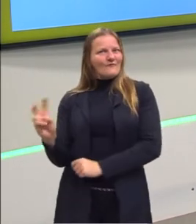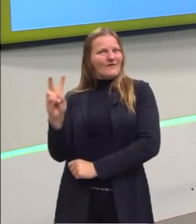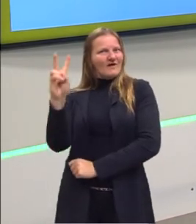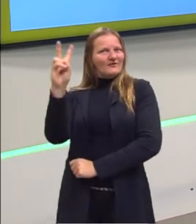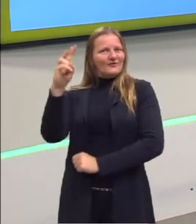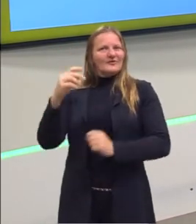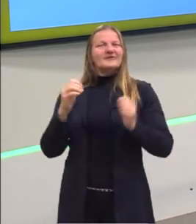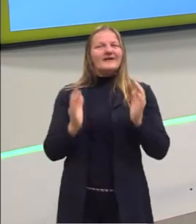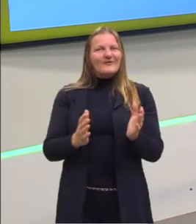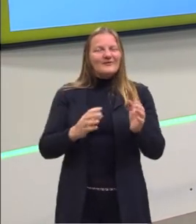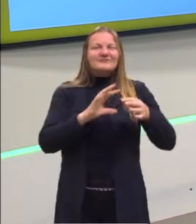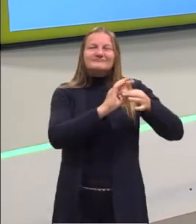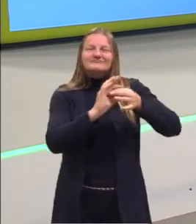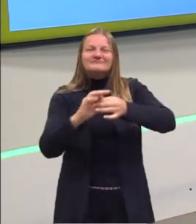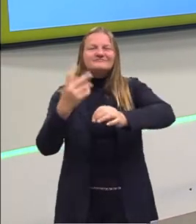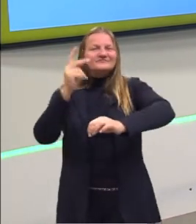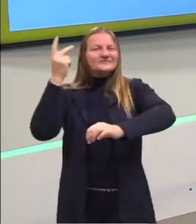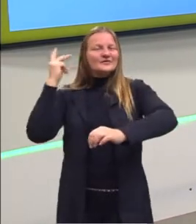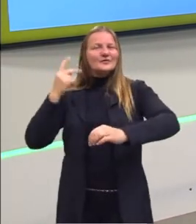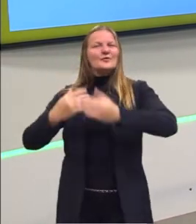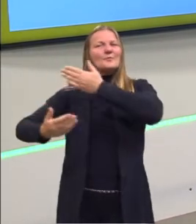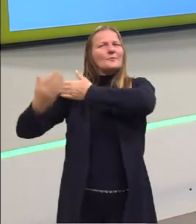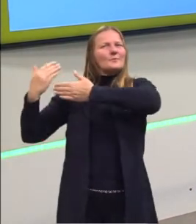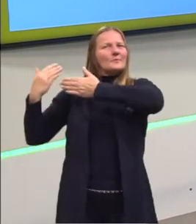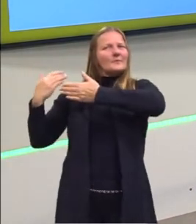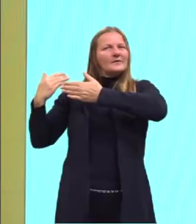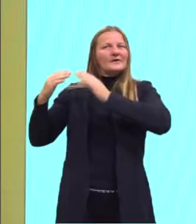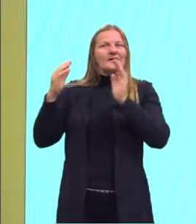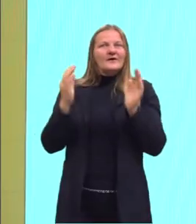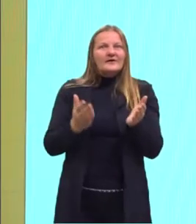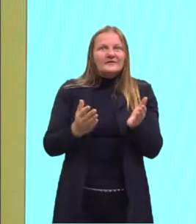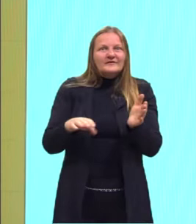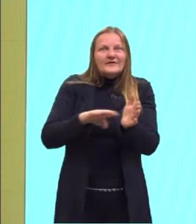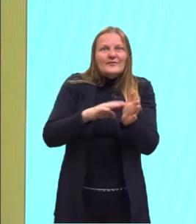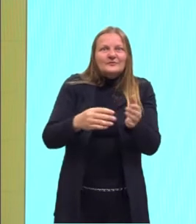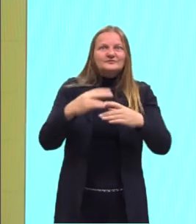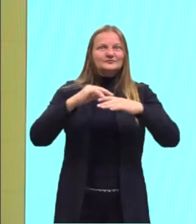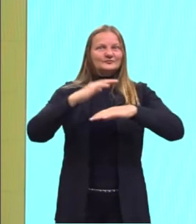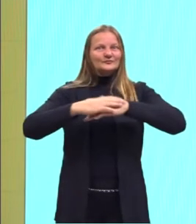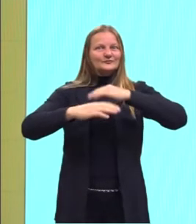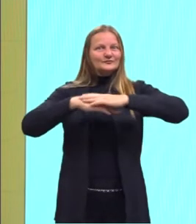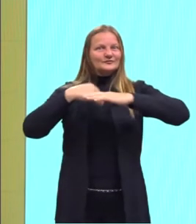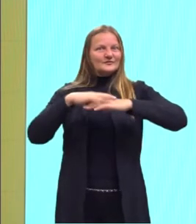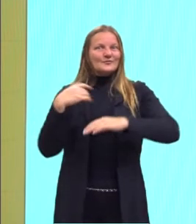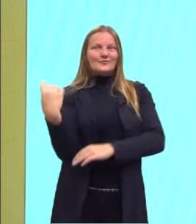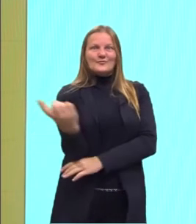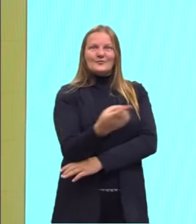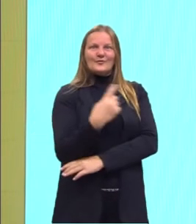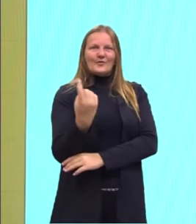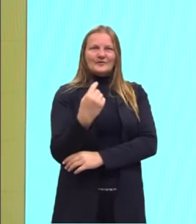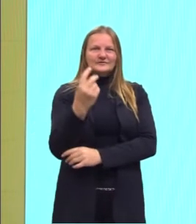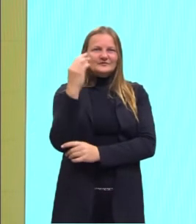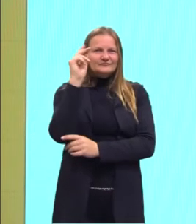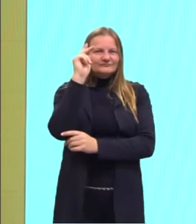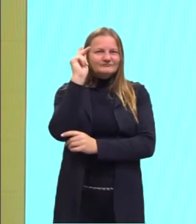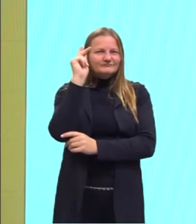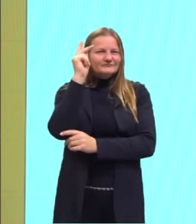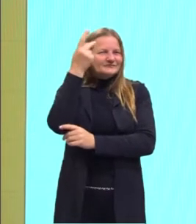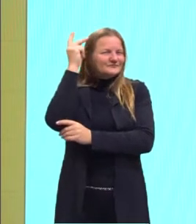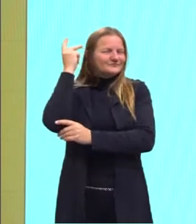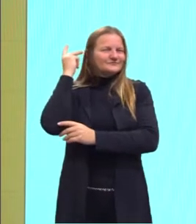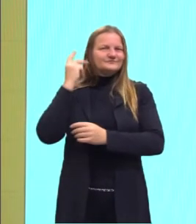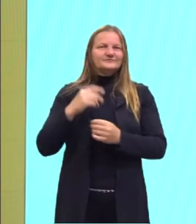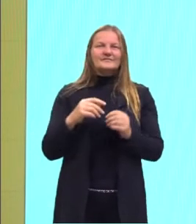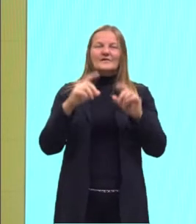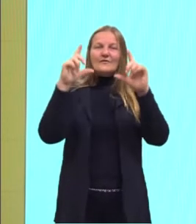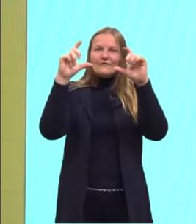entendermos a história, o passado, é isso que nos constrói. Então, por isso, essa imagem,